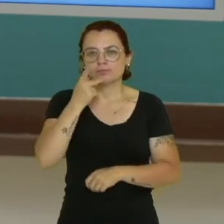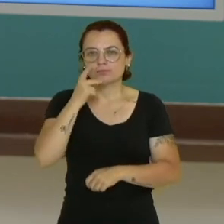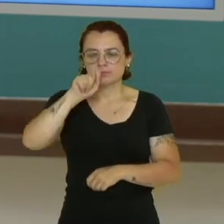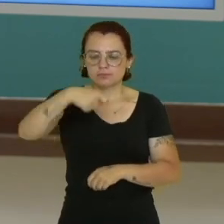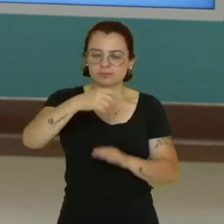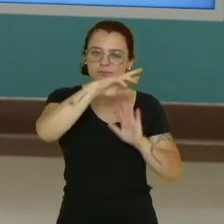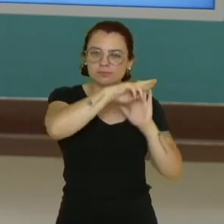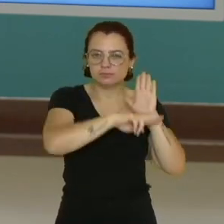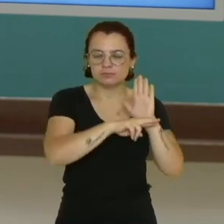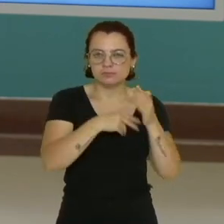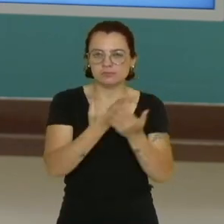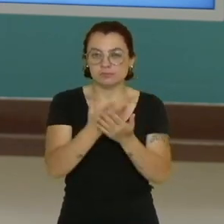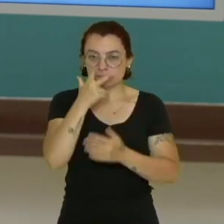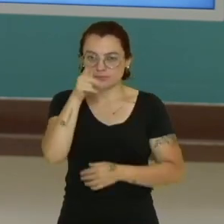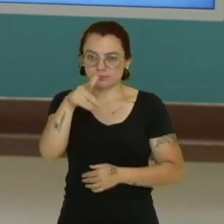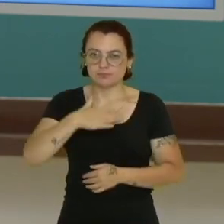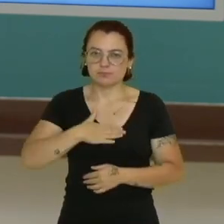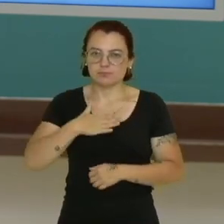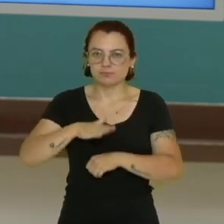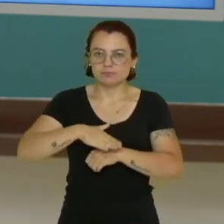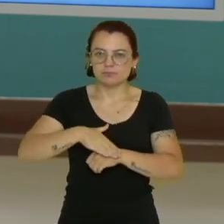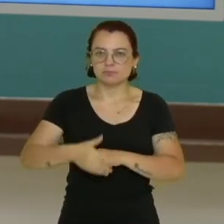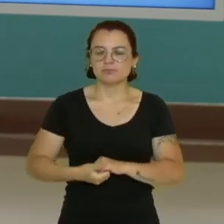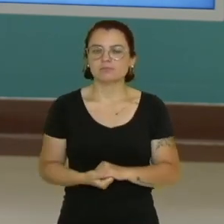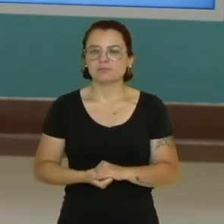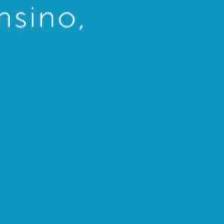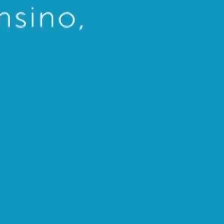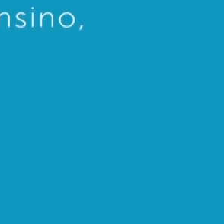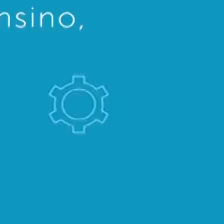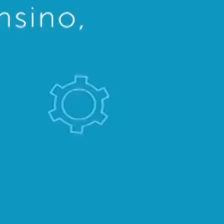regimento escolar. Espero que vocês tenham gostado. Até breve.